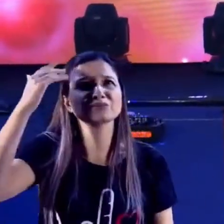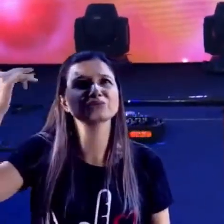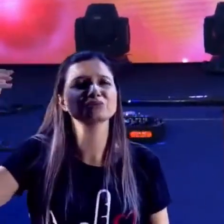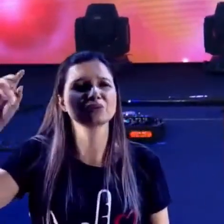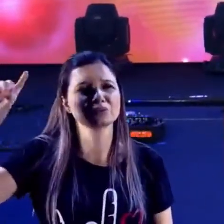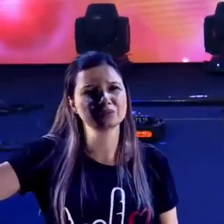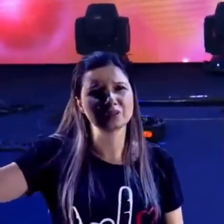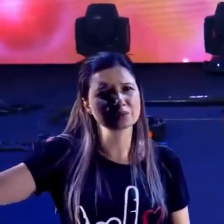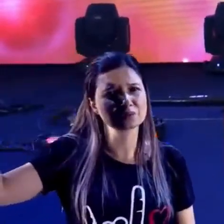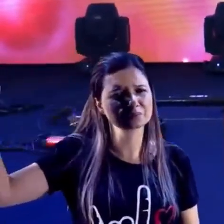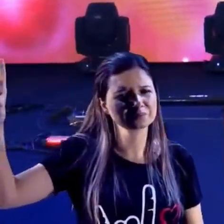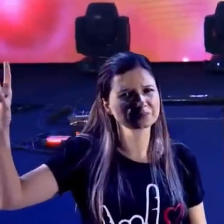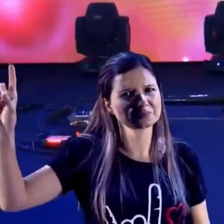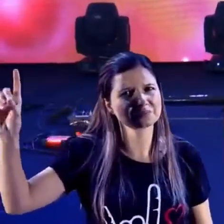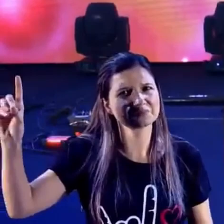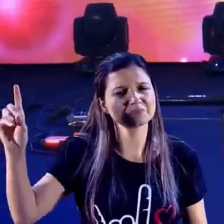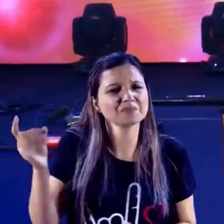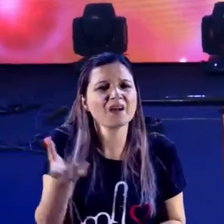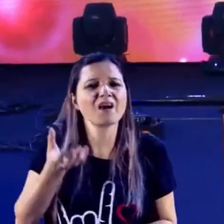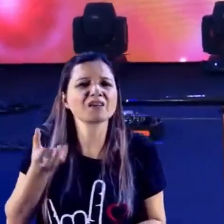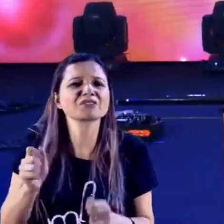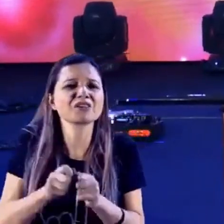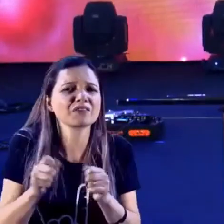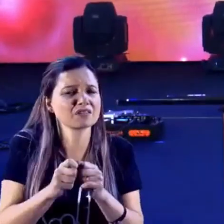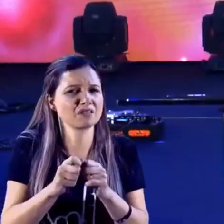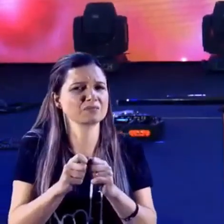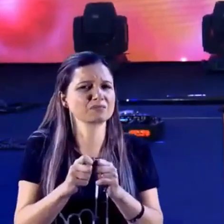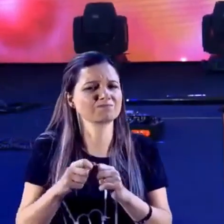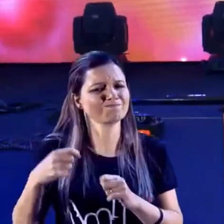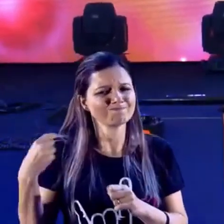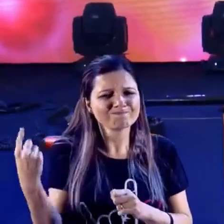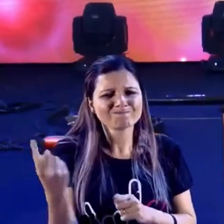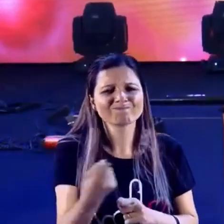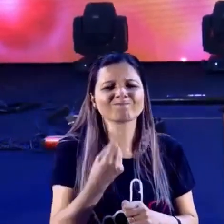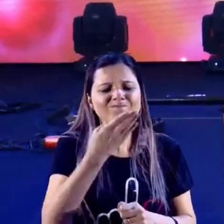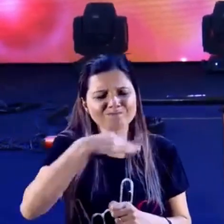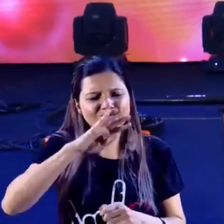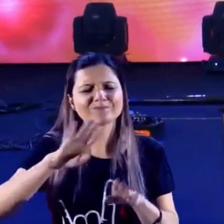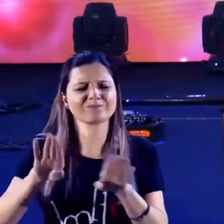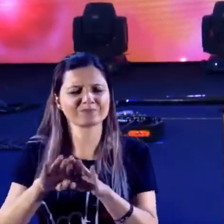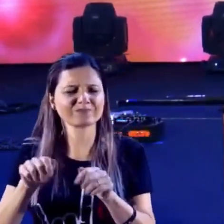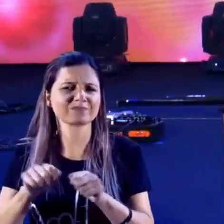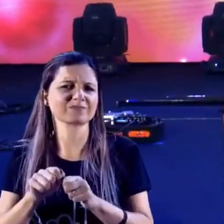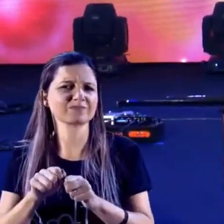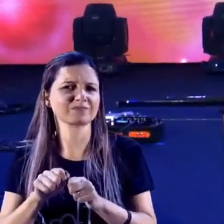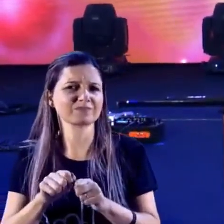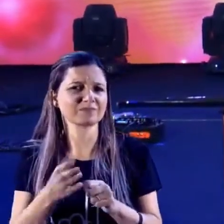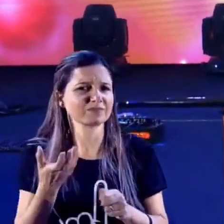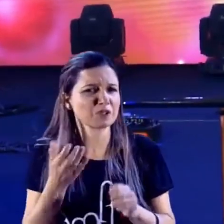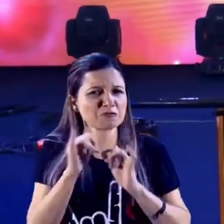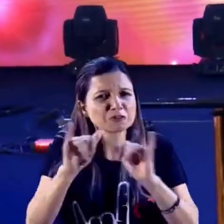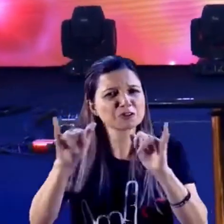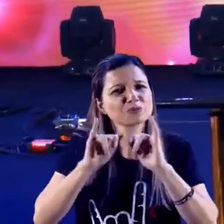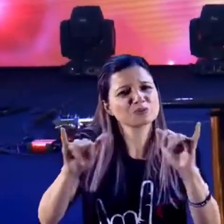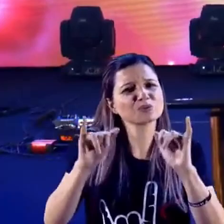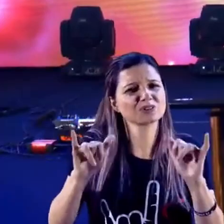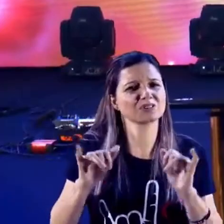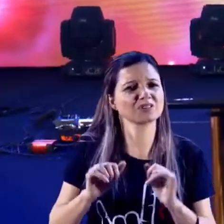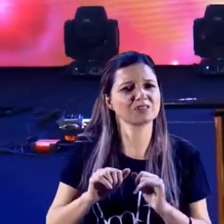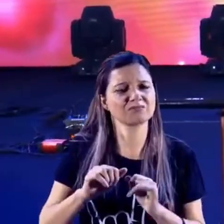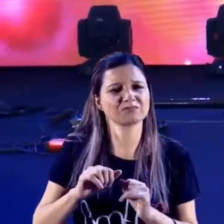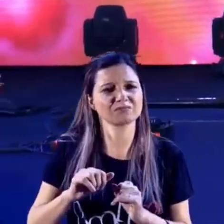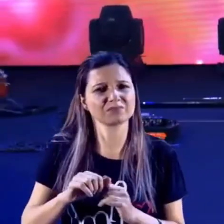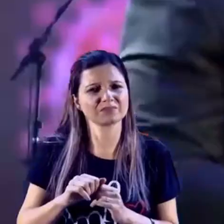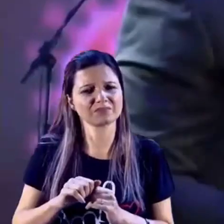que você tem feito? Aquilo que você quer realizar? Assim o nosso Pai Celestial é é que nós falemos. Nós vamos falar assim,